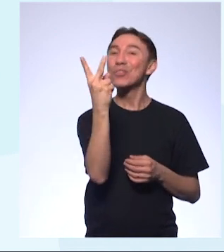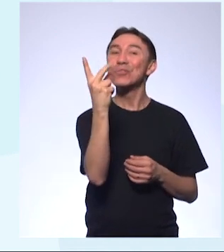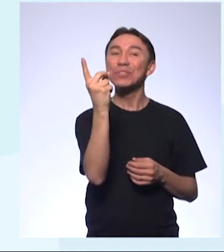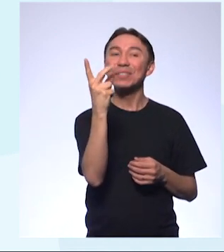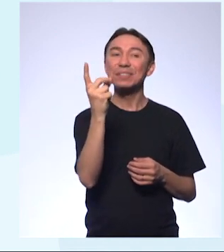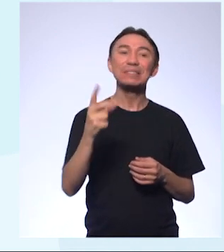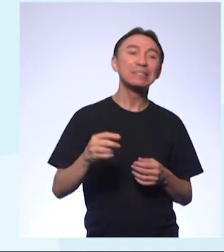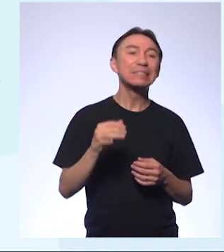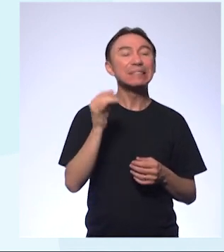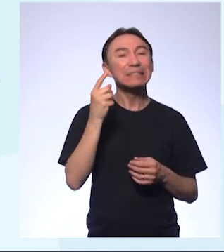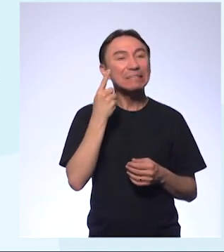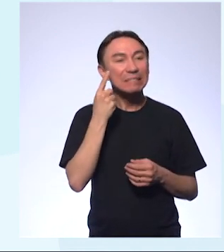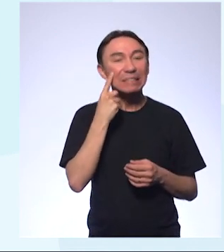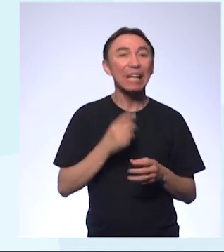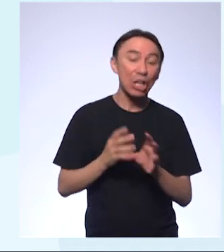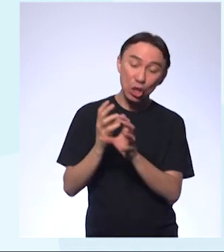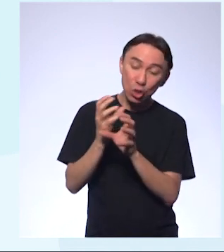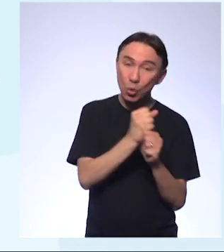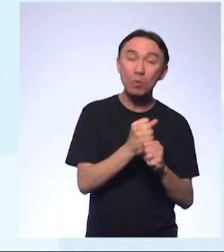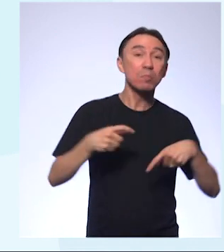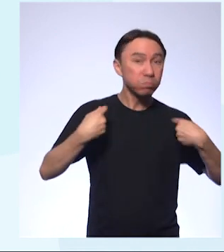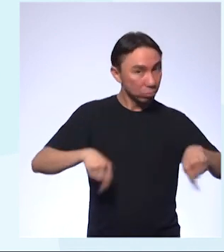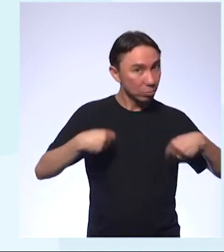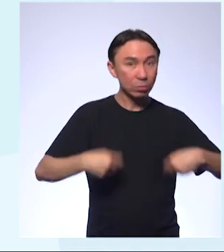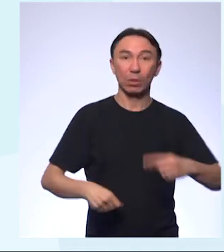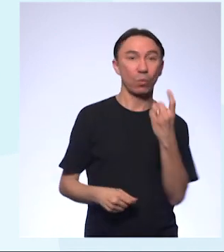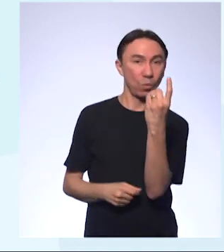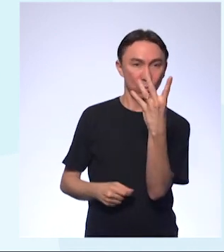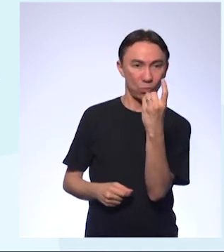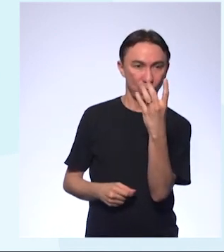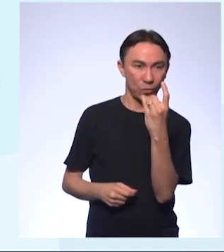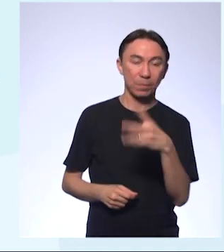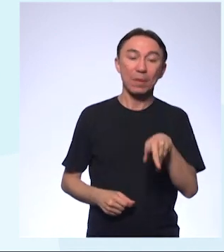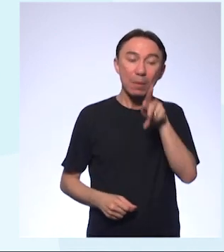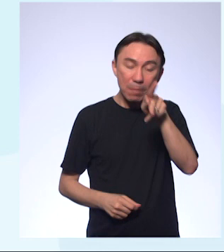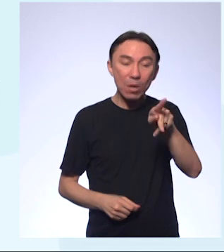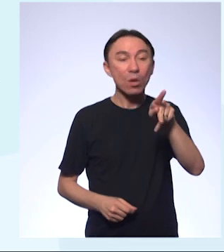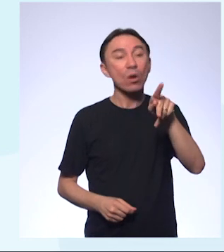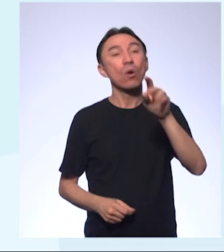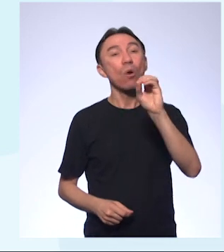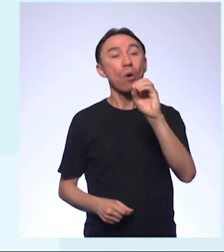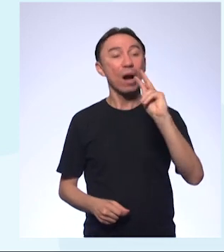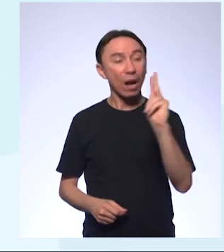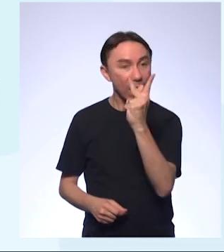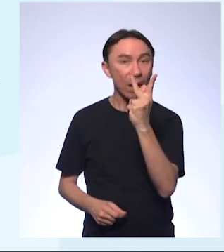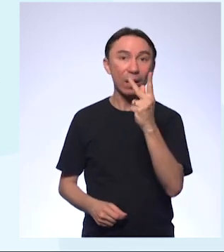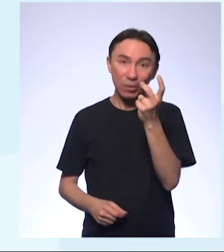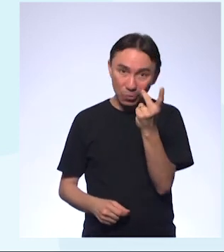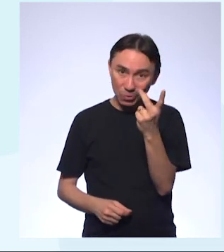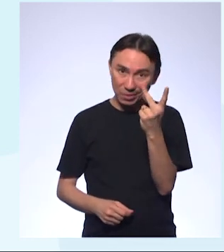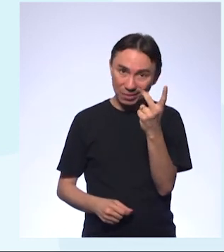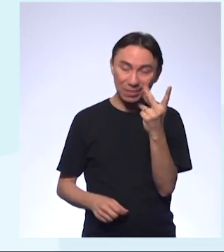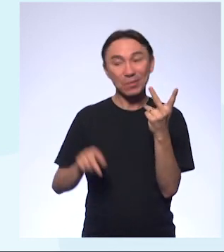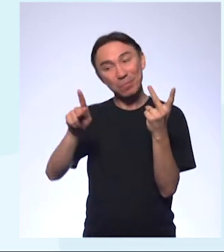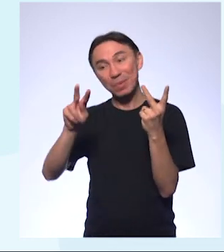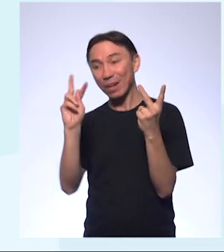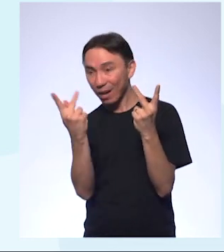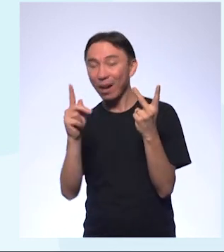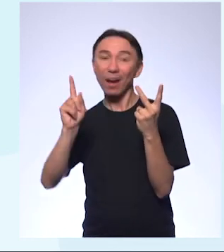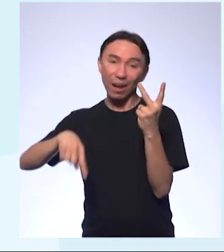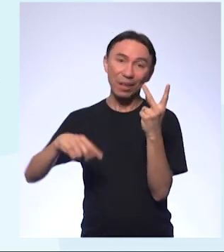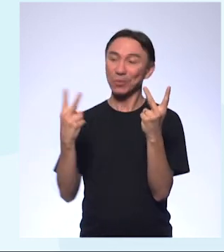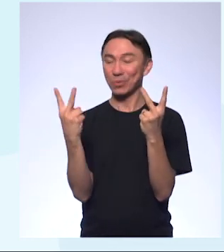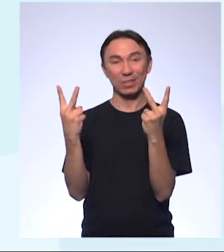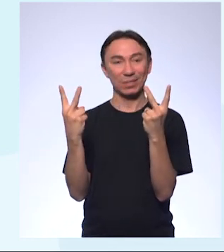sei que a soma dos dois tem que dar 14. Se o pOH já é 12, logo, o pH será quem? 2. 2 mais 12,